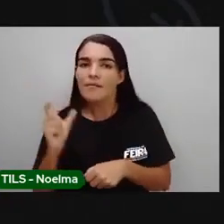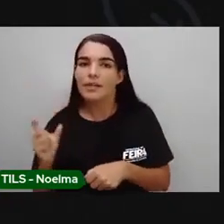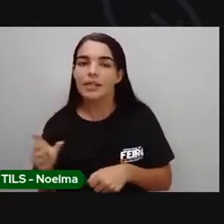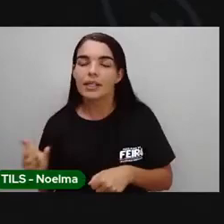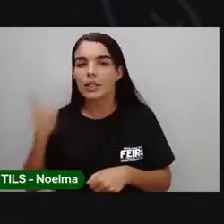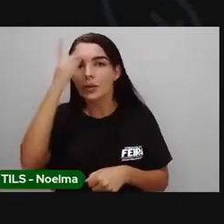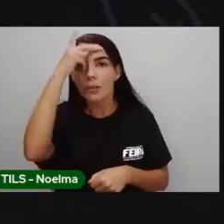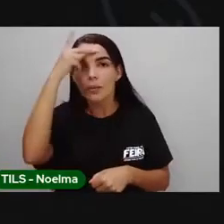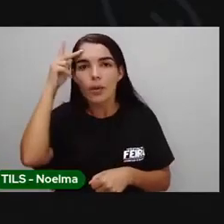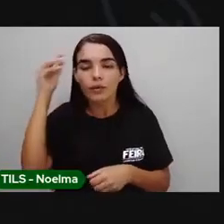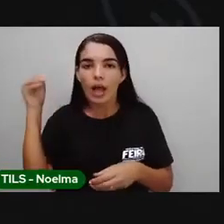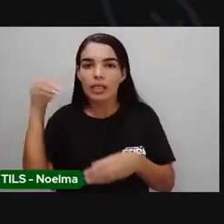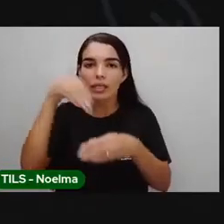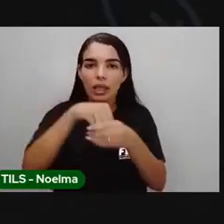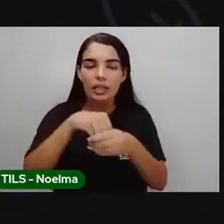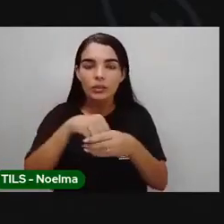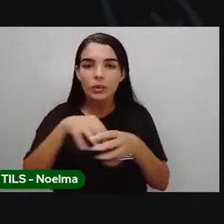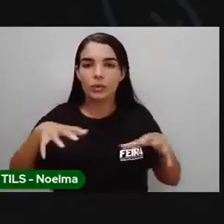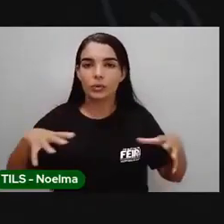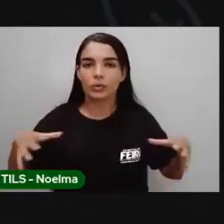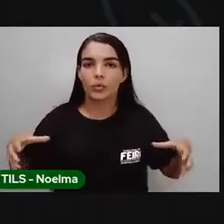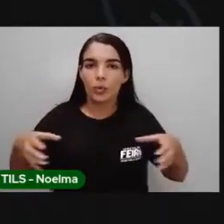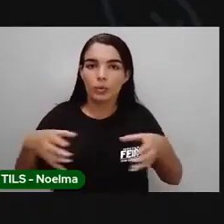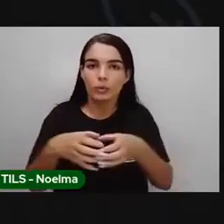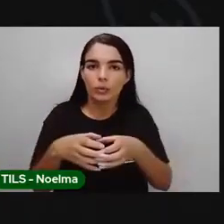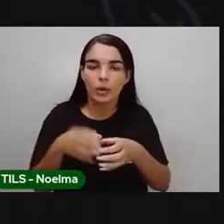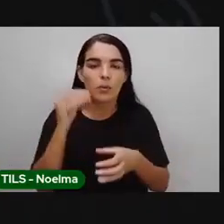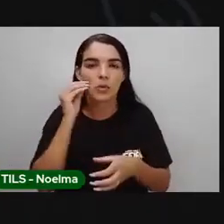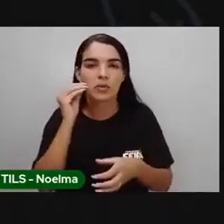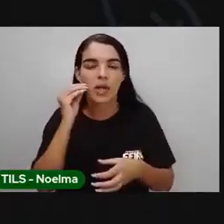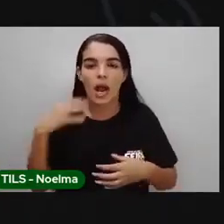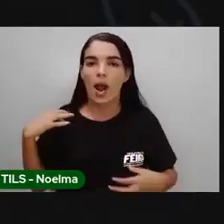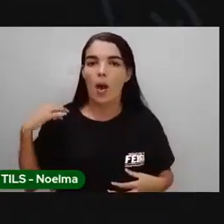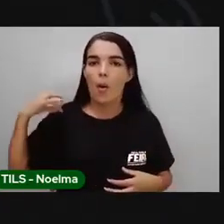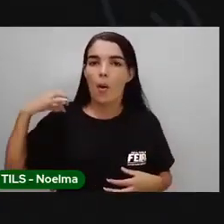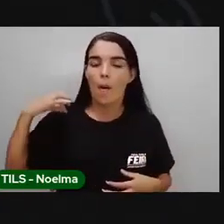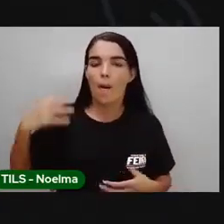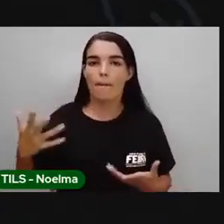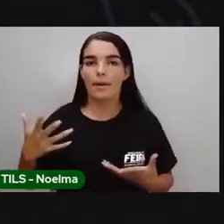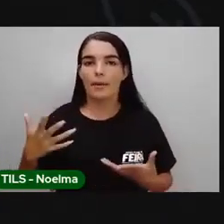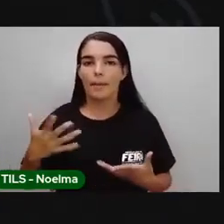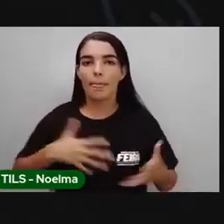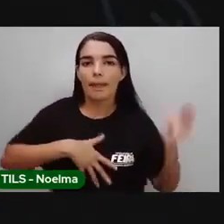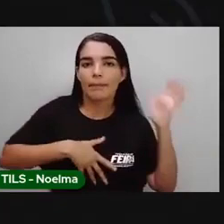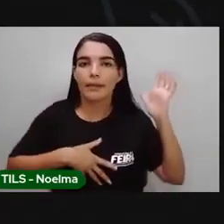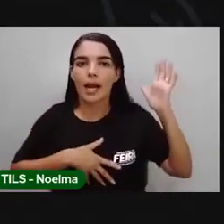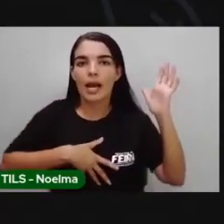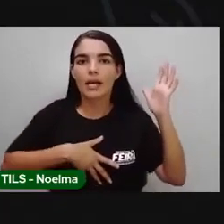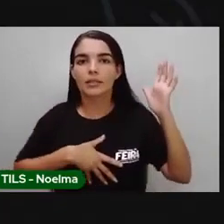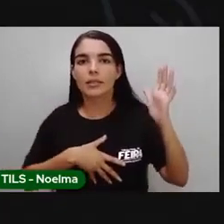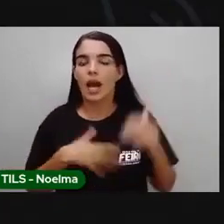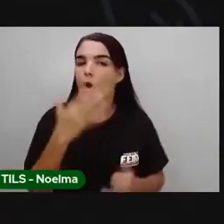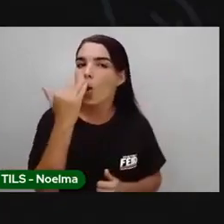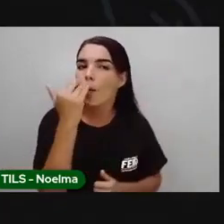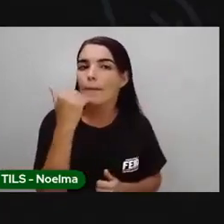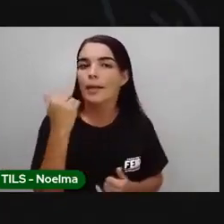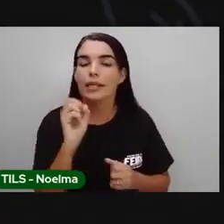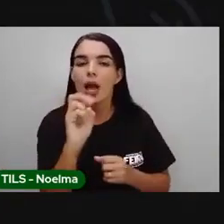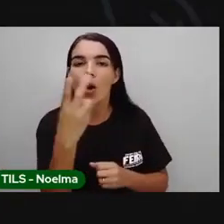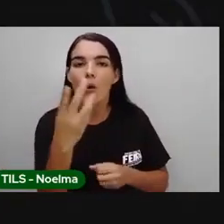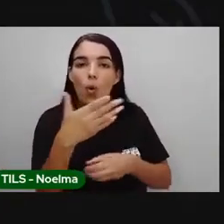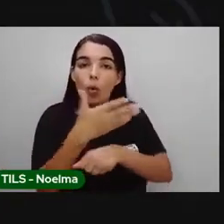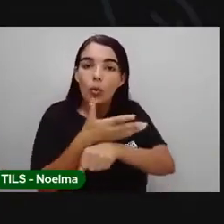também mostrar o jeito de se vestir, uma dança, um costume, uma comida. E depois que o vídeo estiver